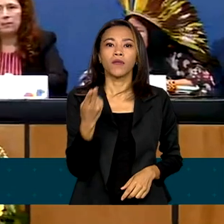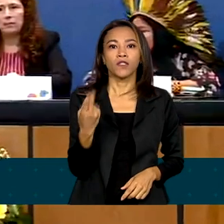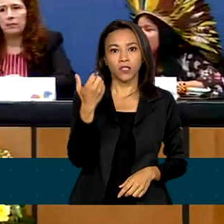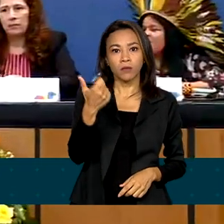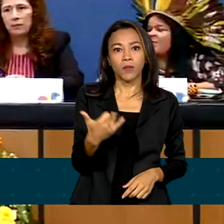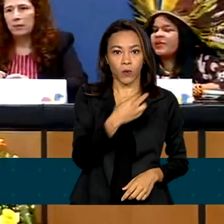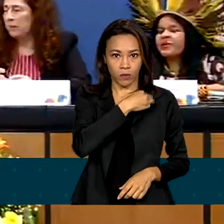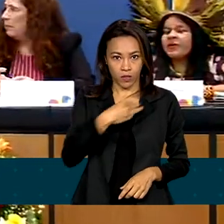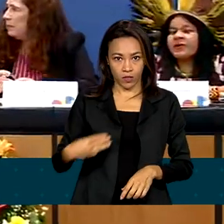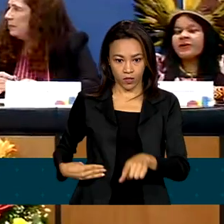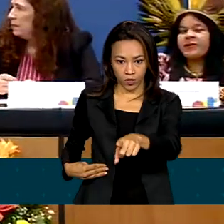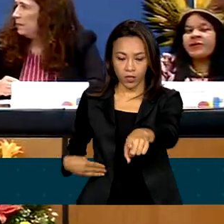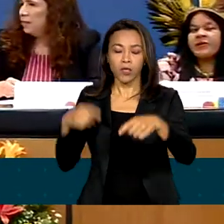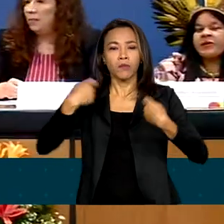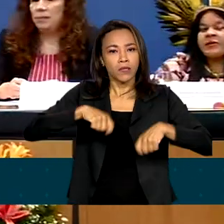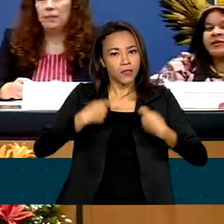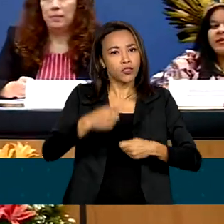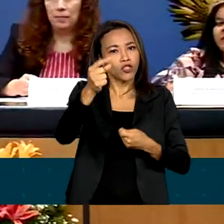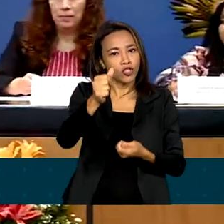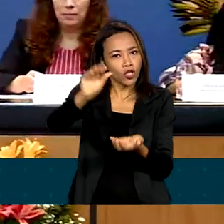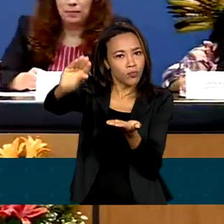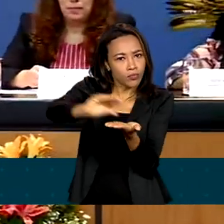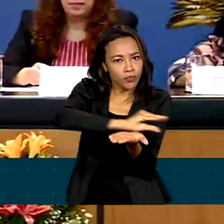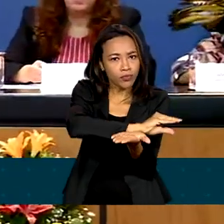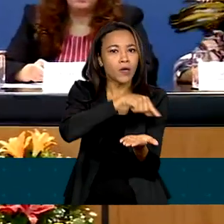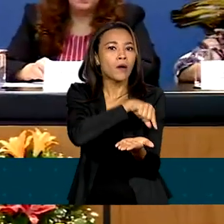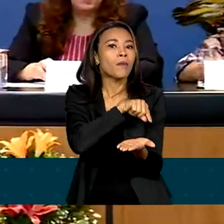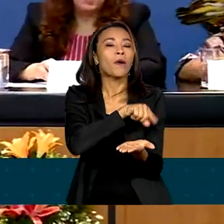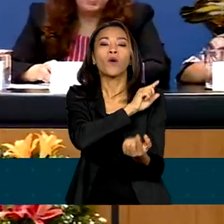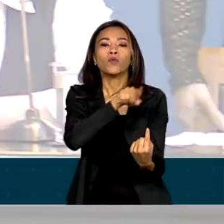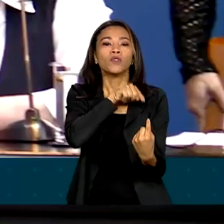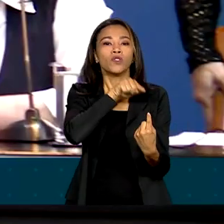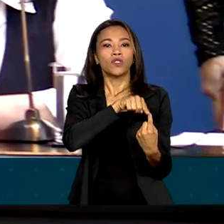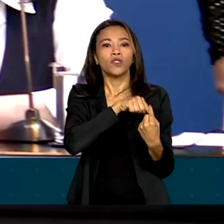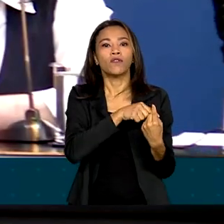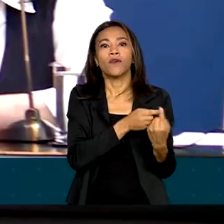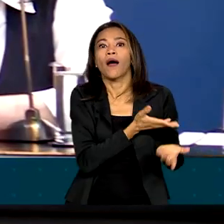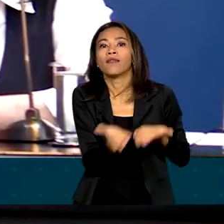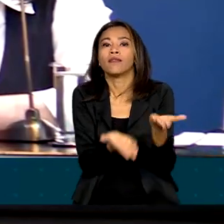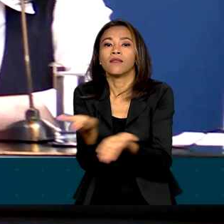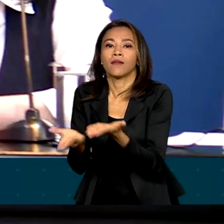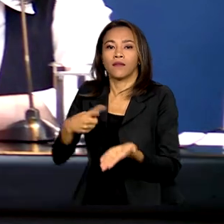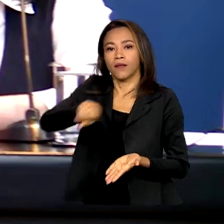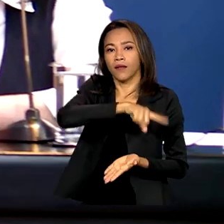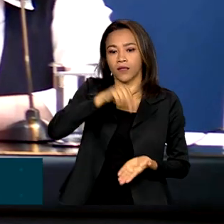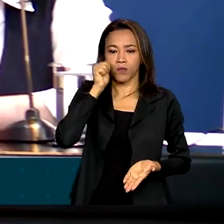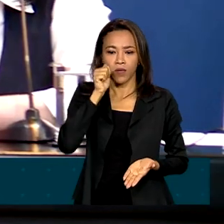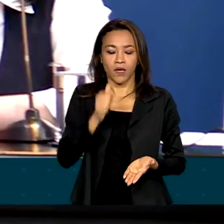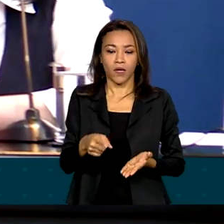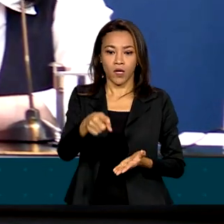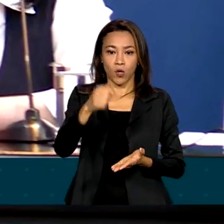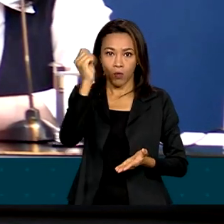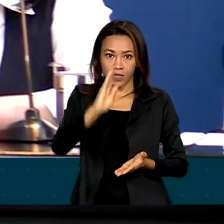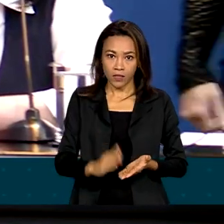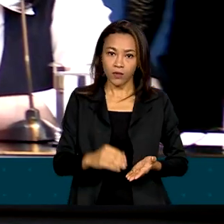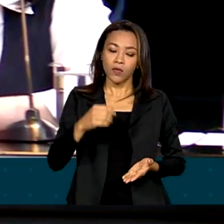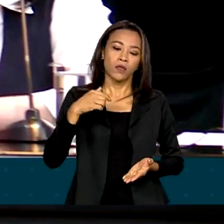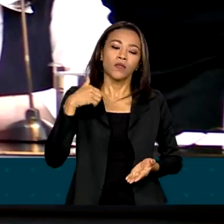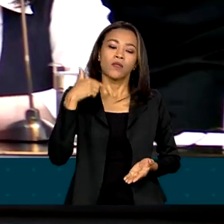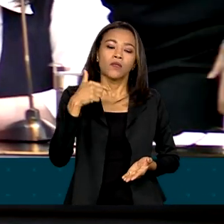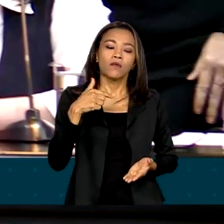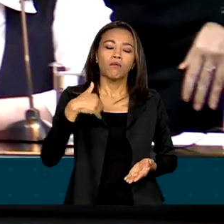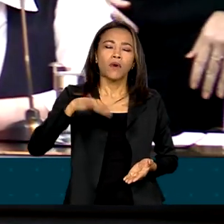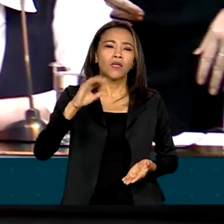país precisa de verbas específicas para atender as mulheres. O Brasil gastou 327 bilhões de